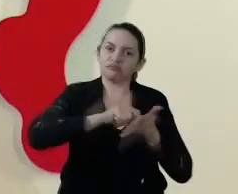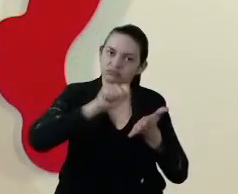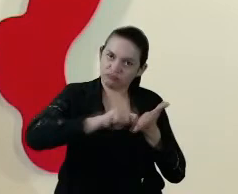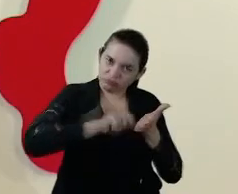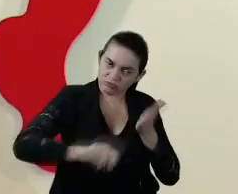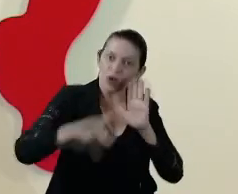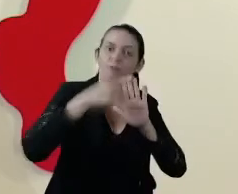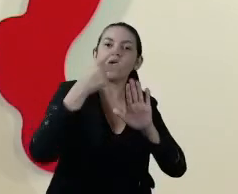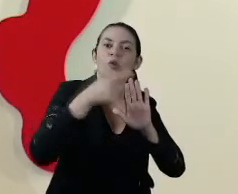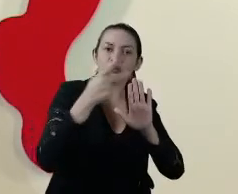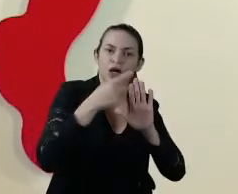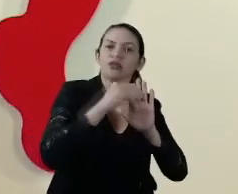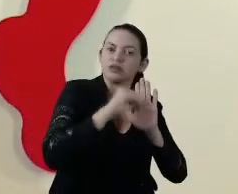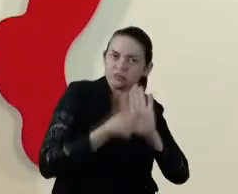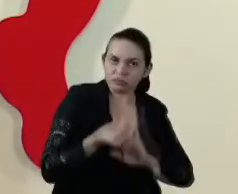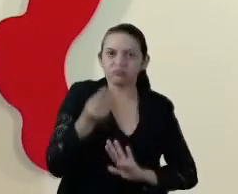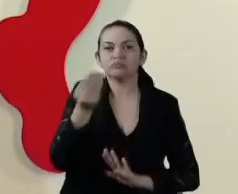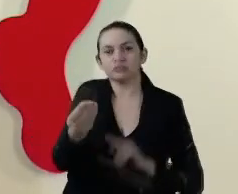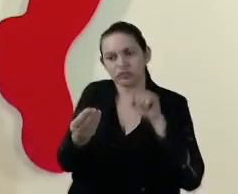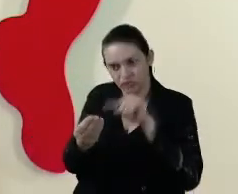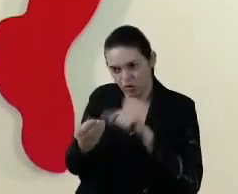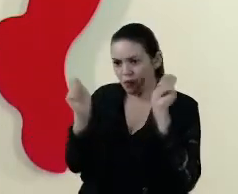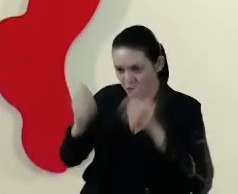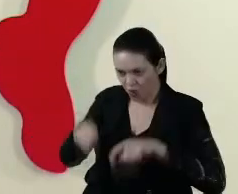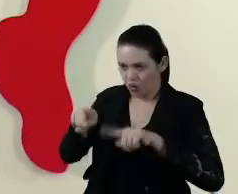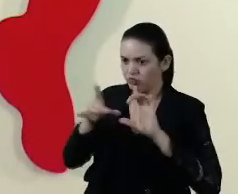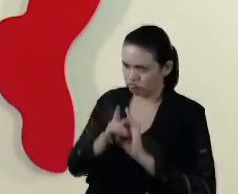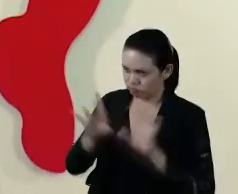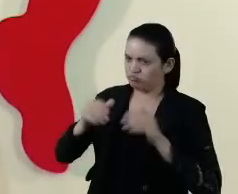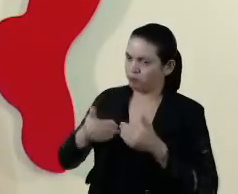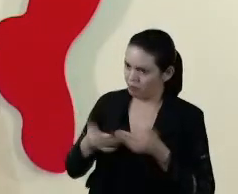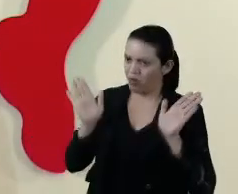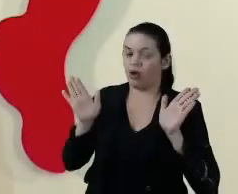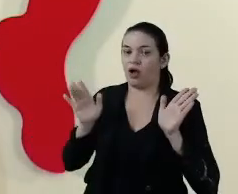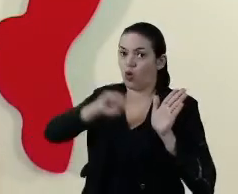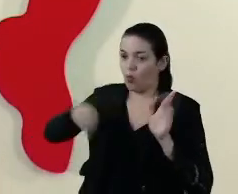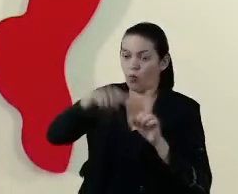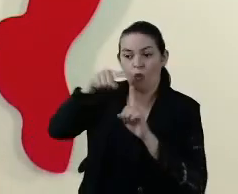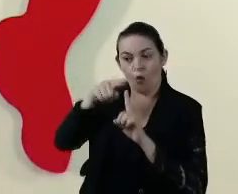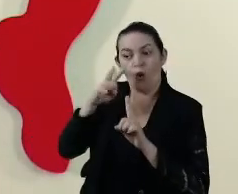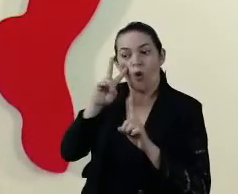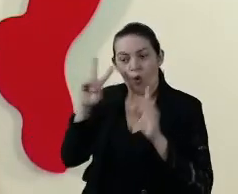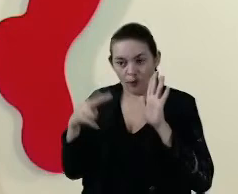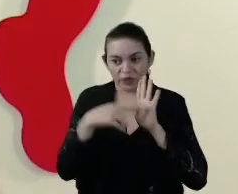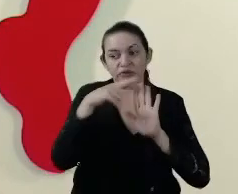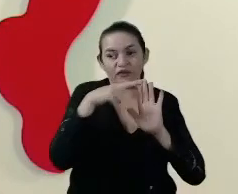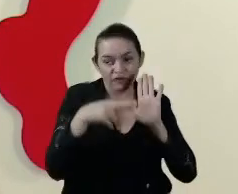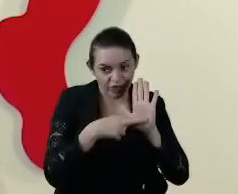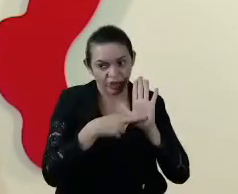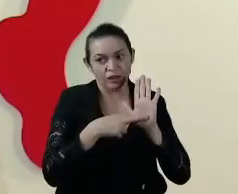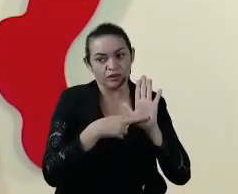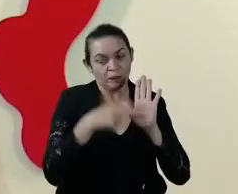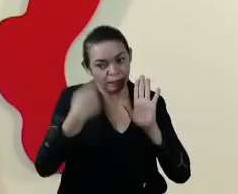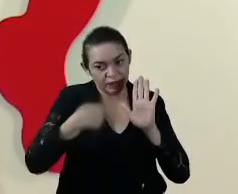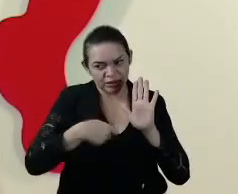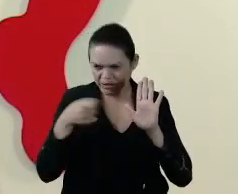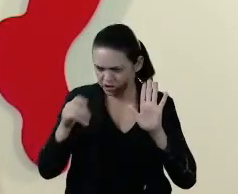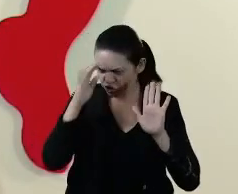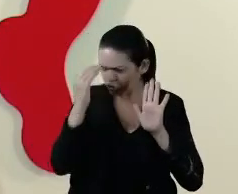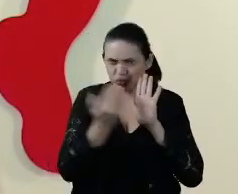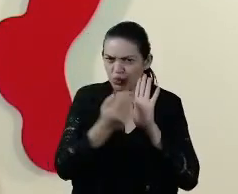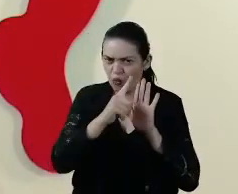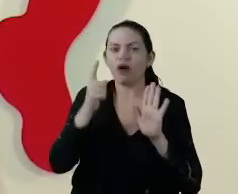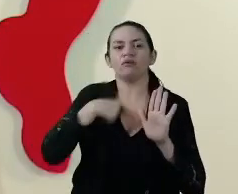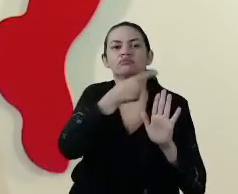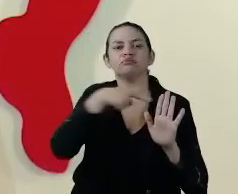o estabelecimento, o segmento econômico estará autorizado a funcionar com a observância das regras sanitárias. Se não cumprir, aí nós